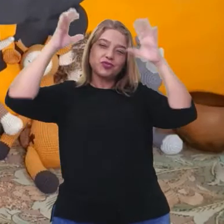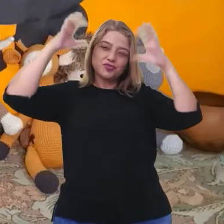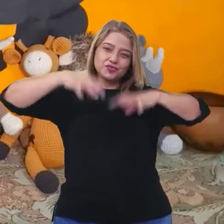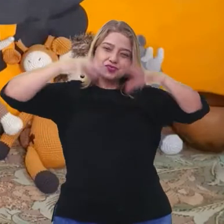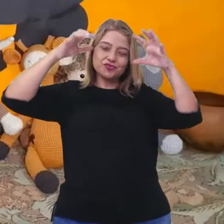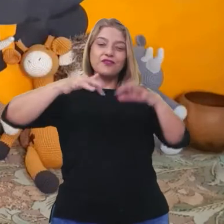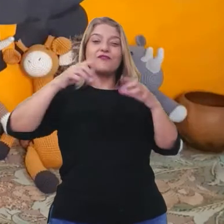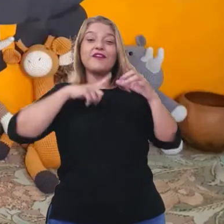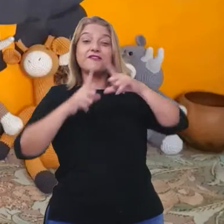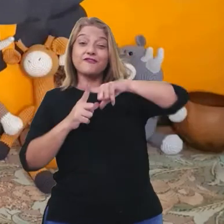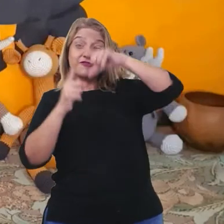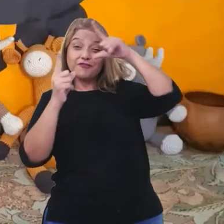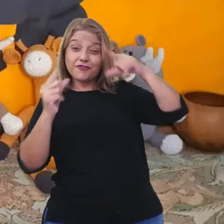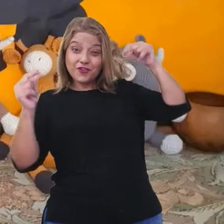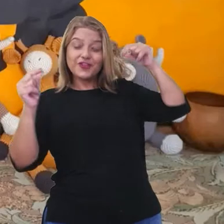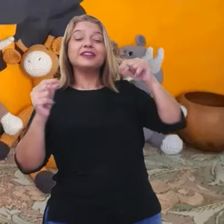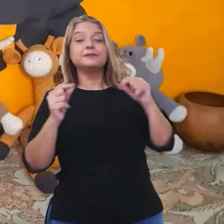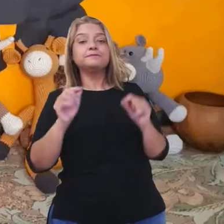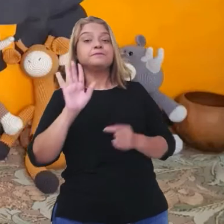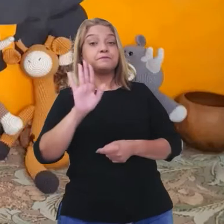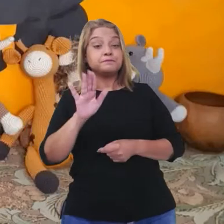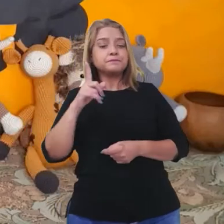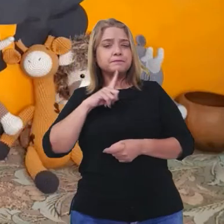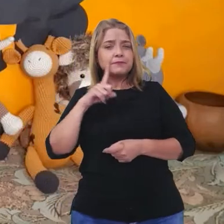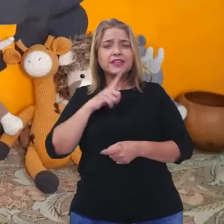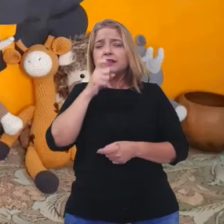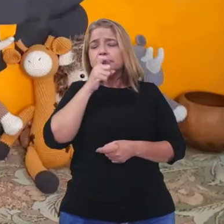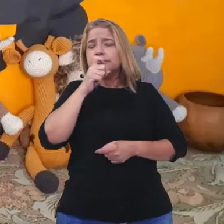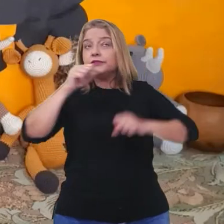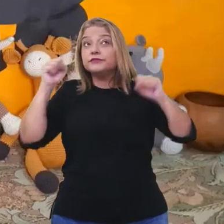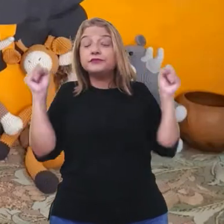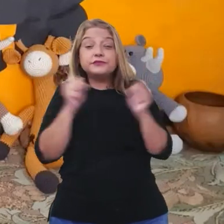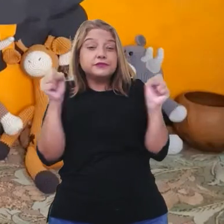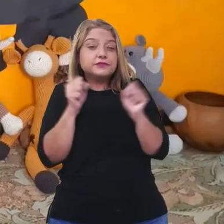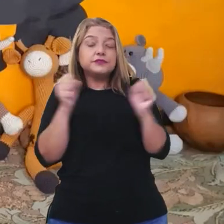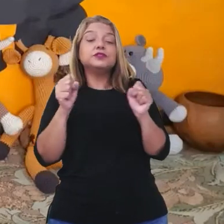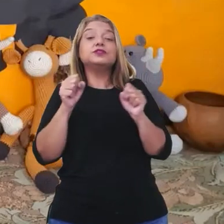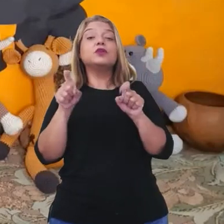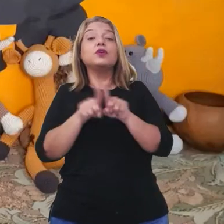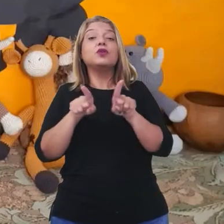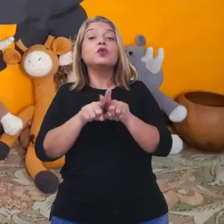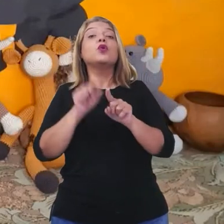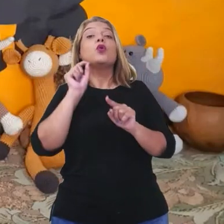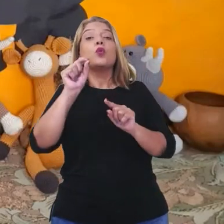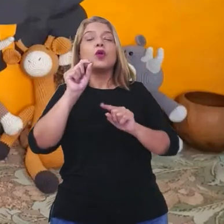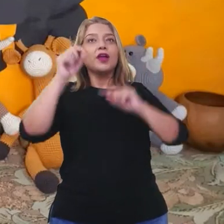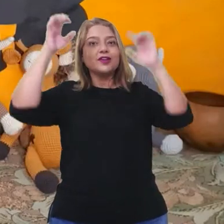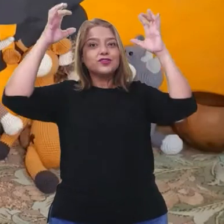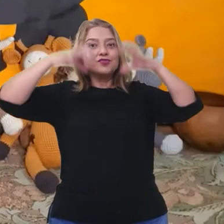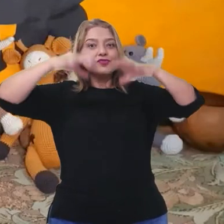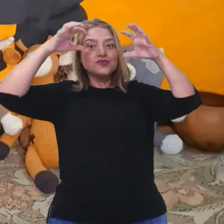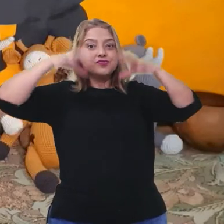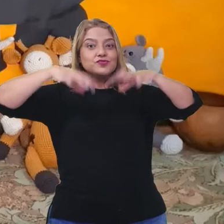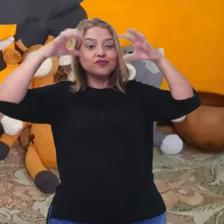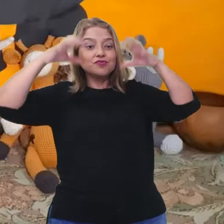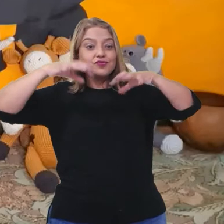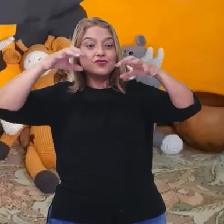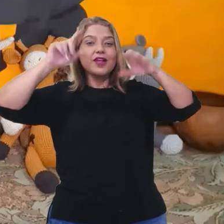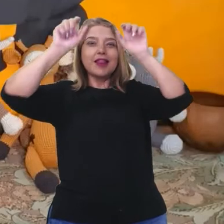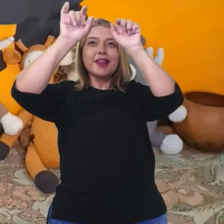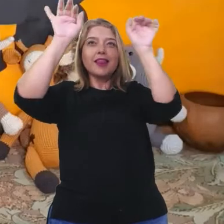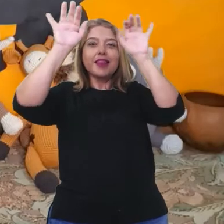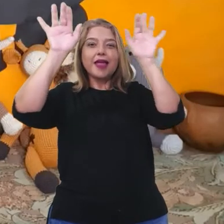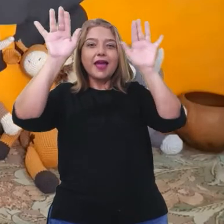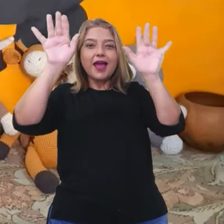folhas. E nos lugares mais frios, viram até chuvas de flocos